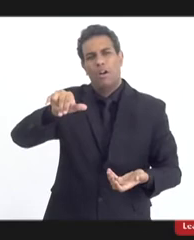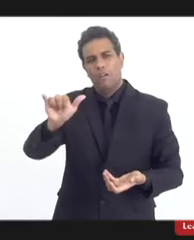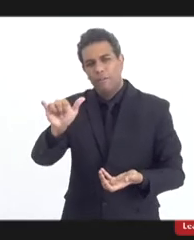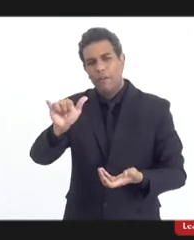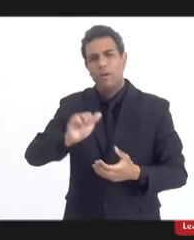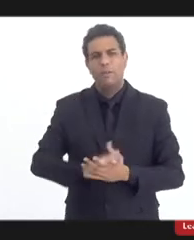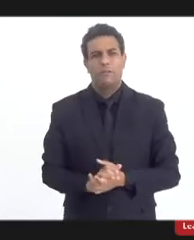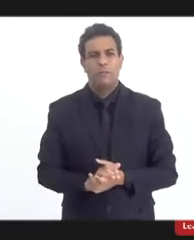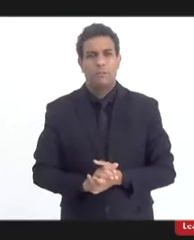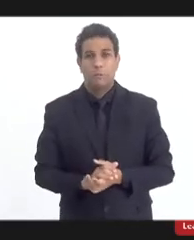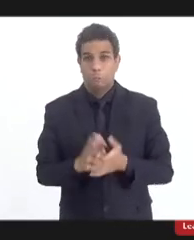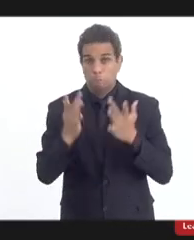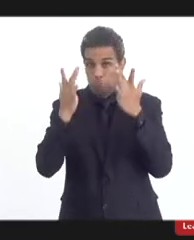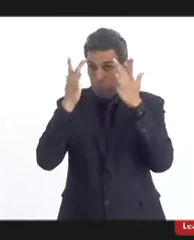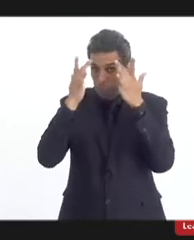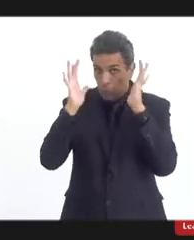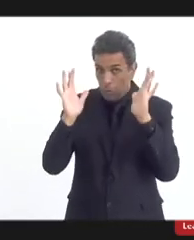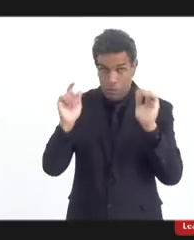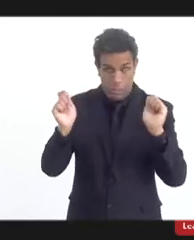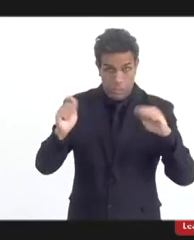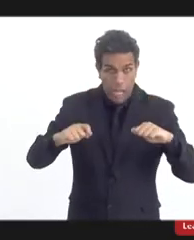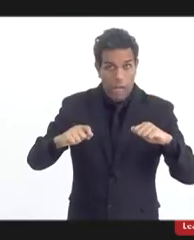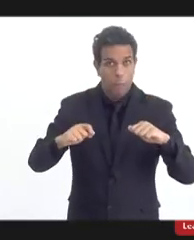não sei quanto ainda tem de tempo,